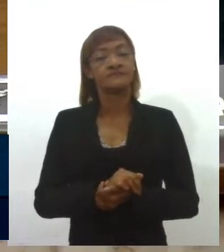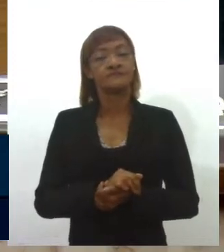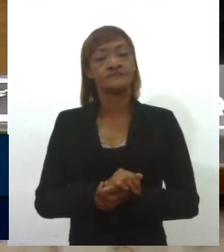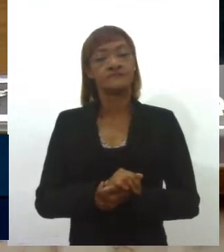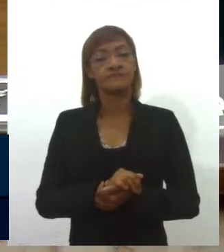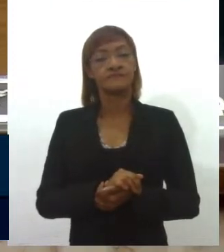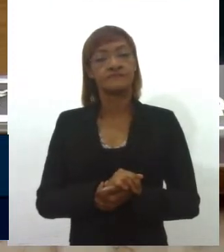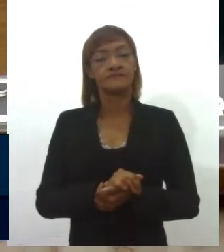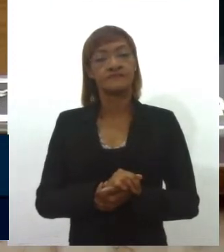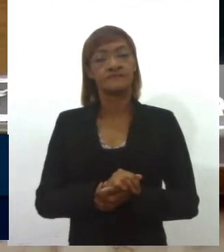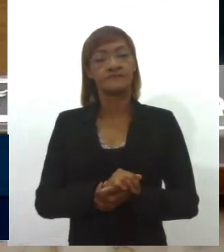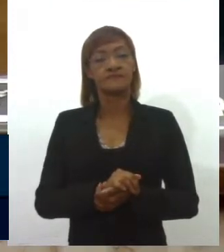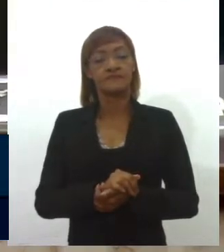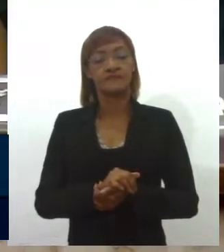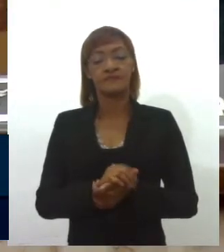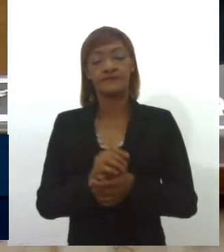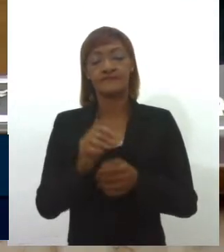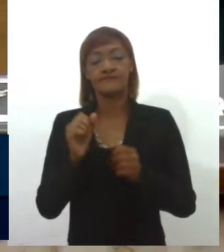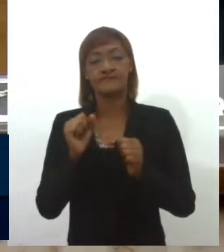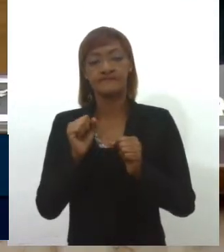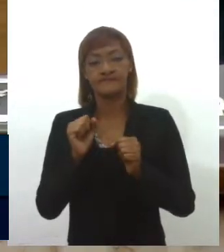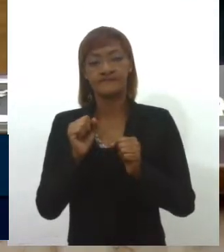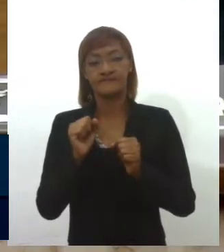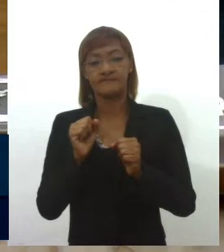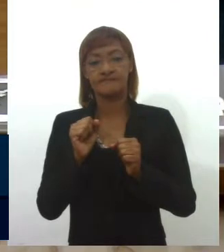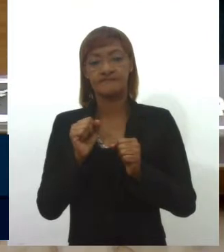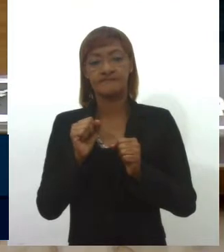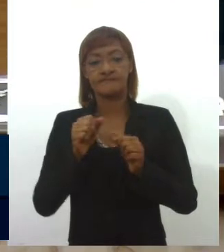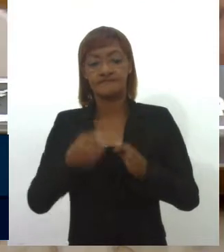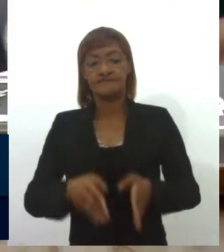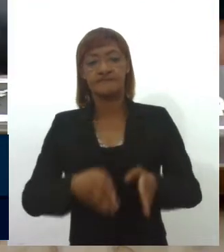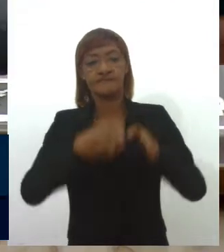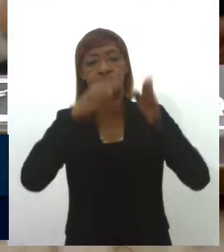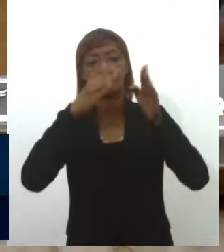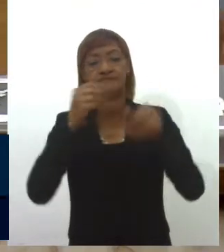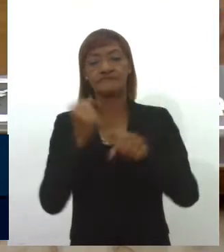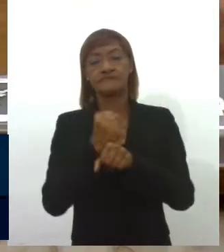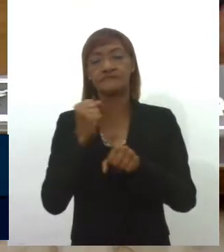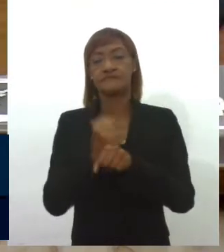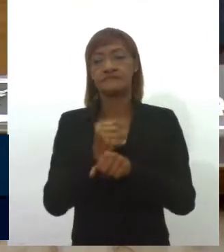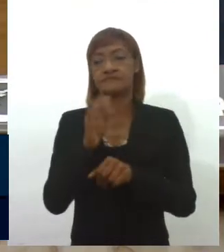Reforma, ampliação e modernização do prédio da TV APRP.